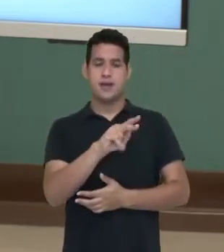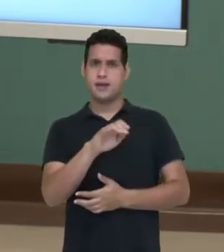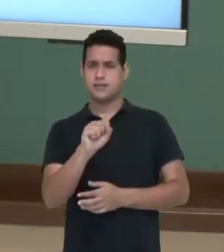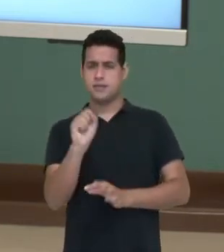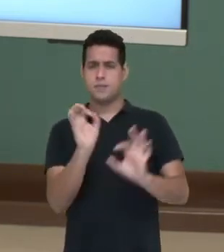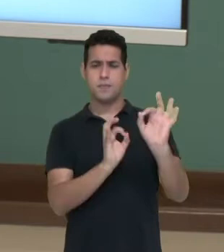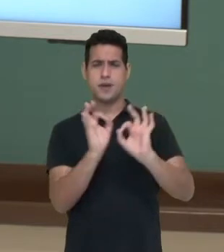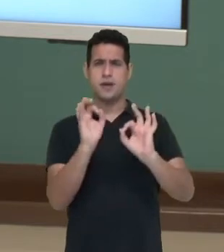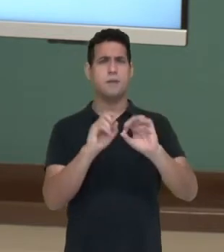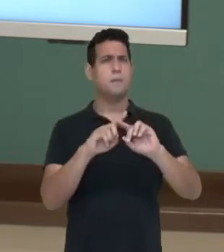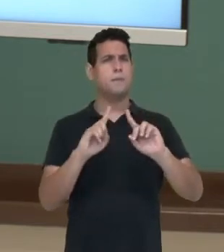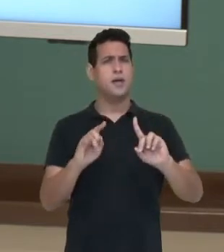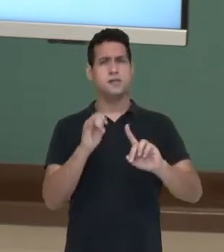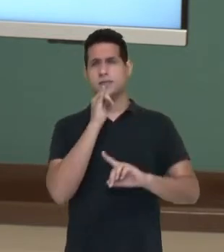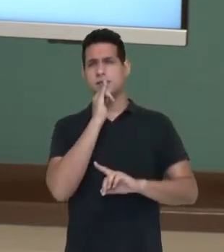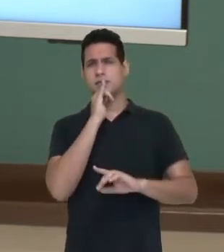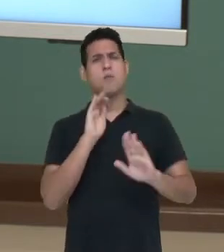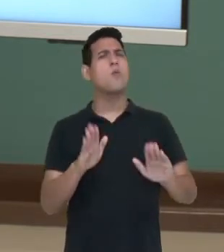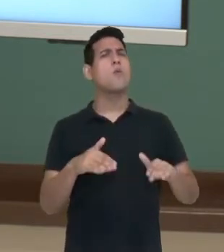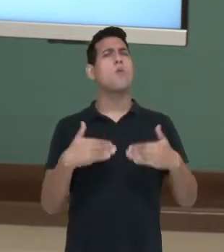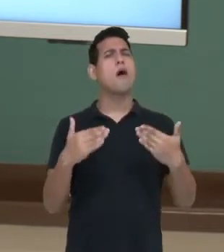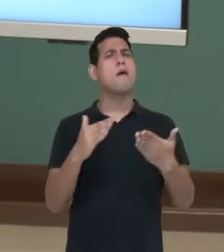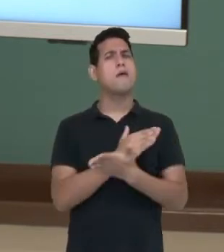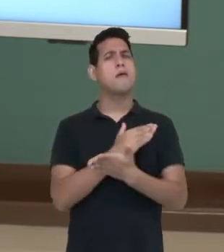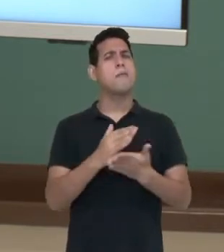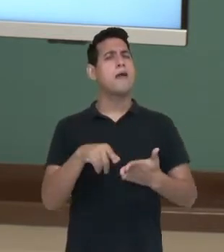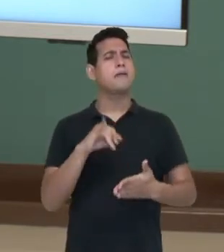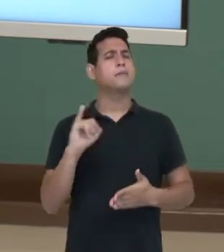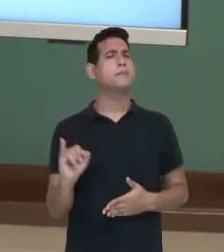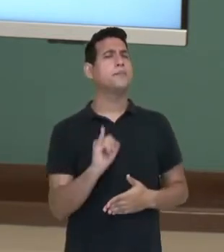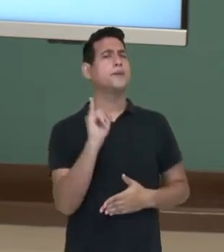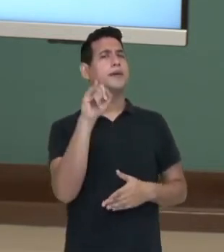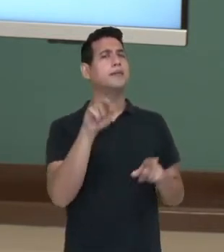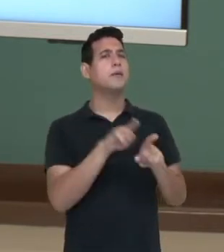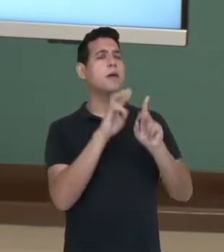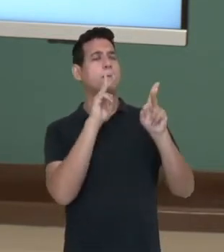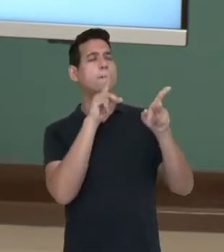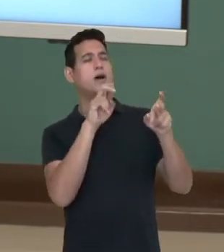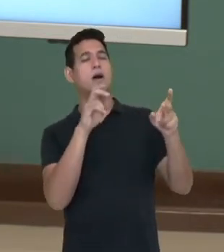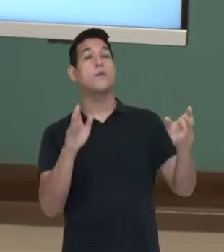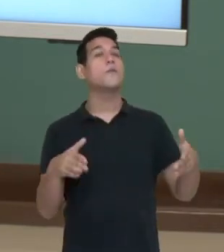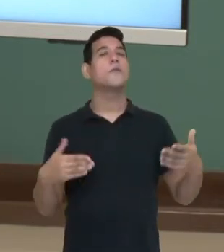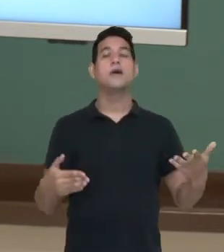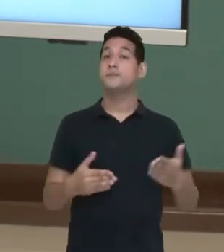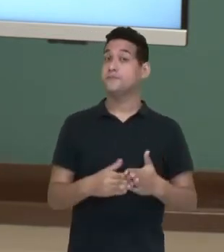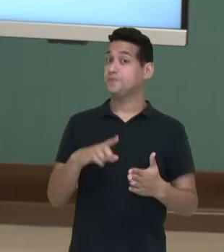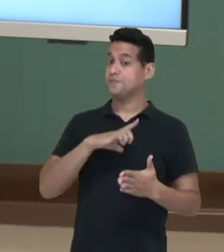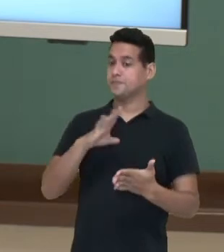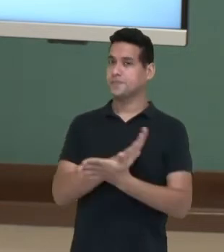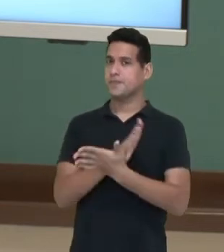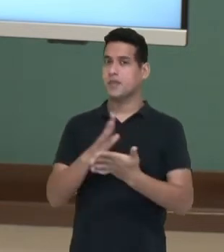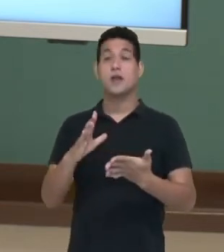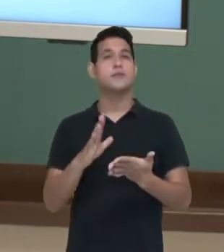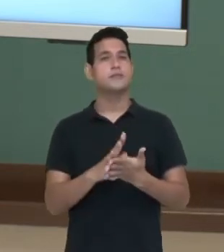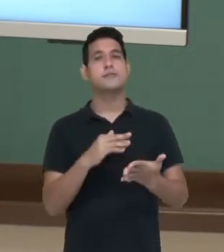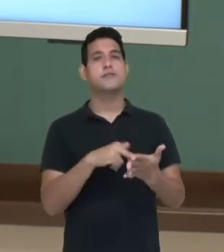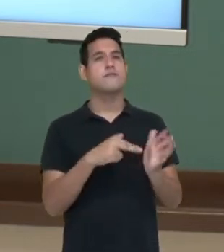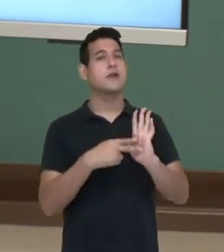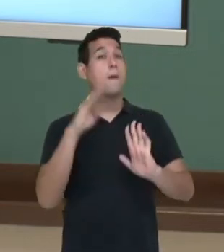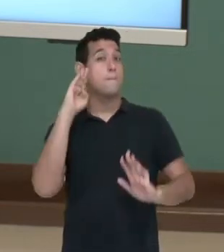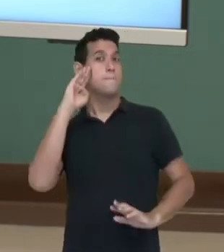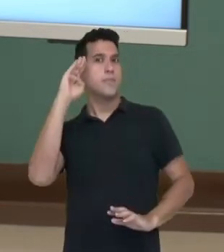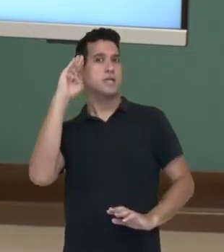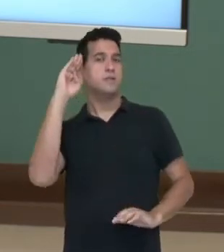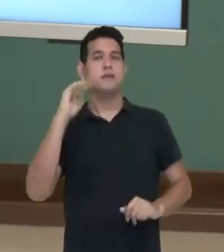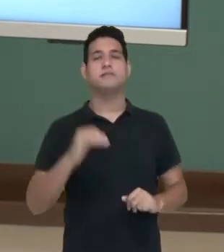além desses pares ordenados, quais outros pontos são importantes de observarmos? Tem alguns pontos aí que são chaves, gente.